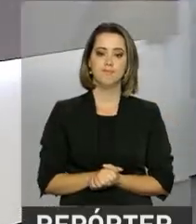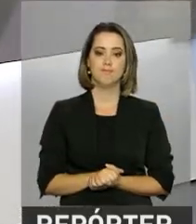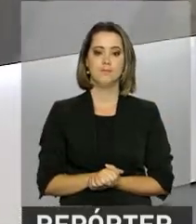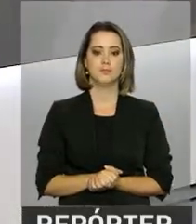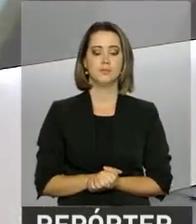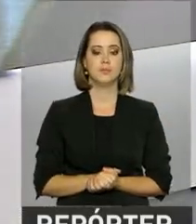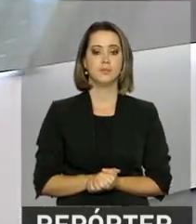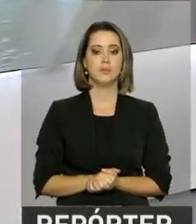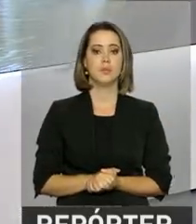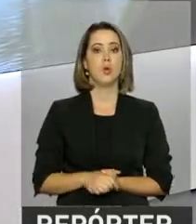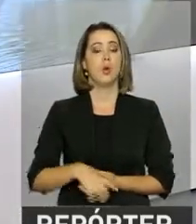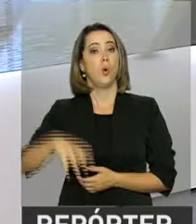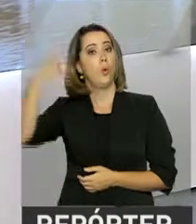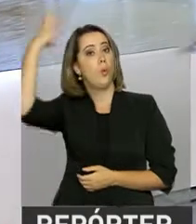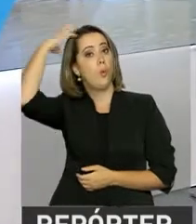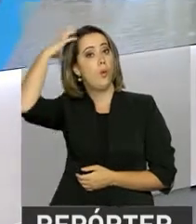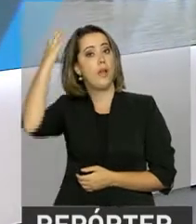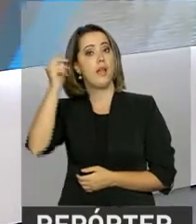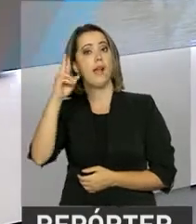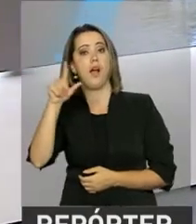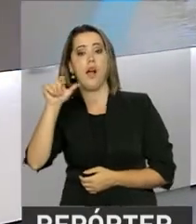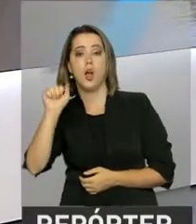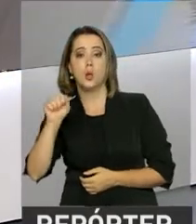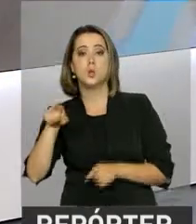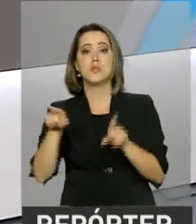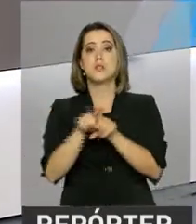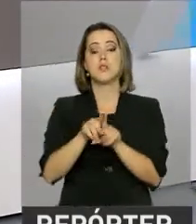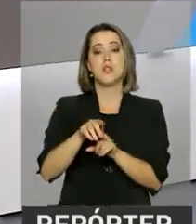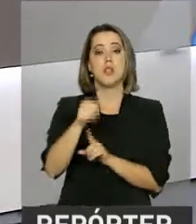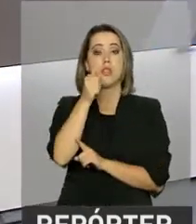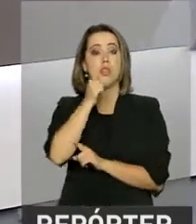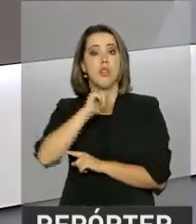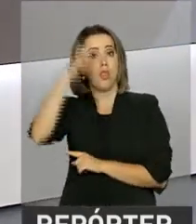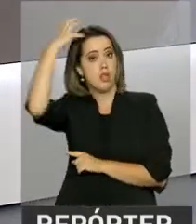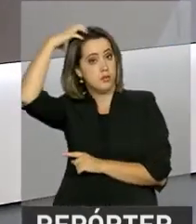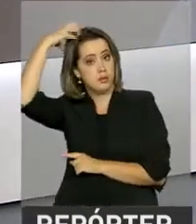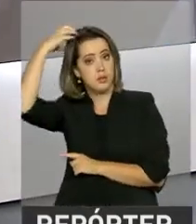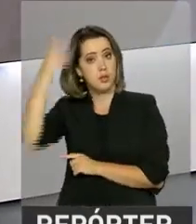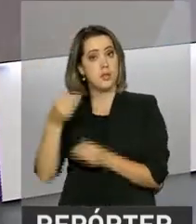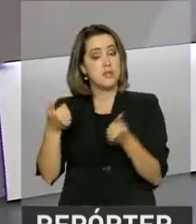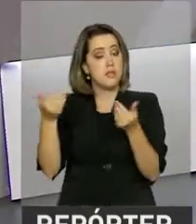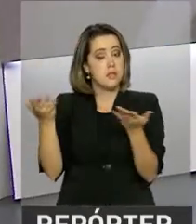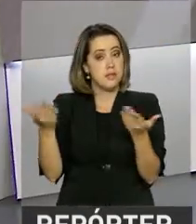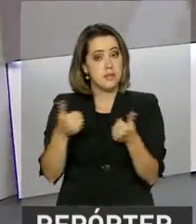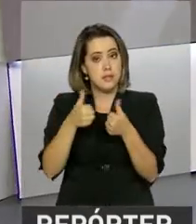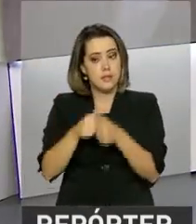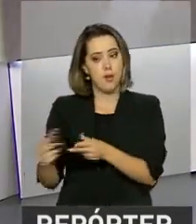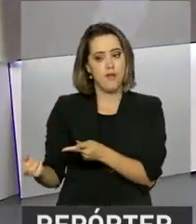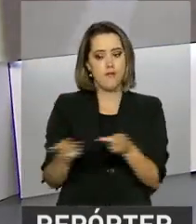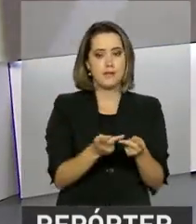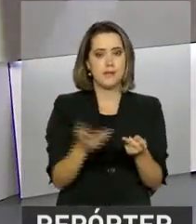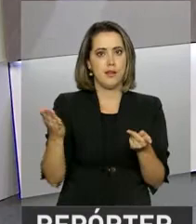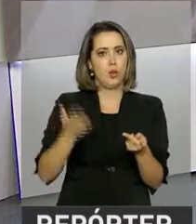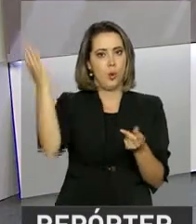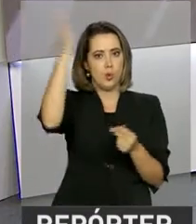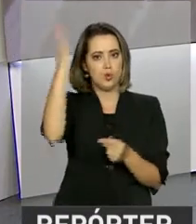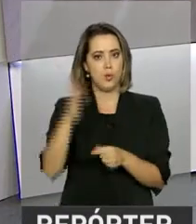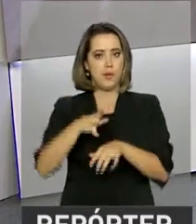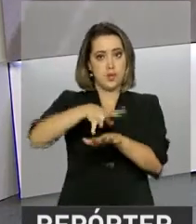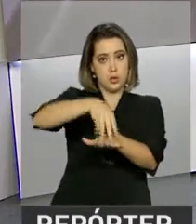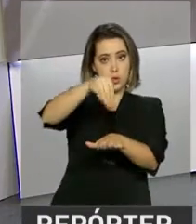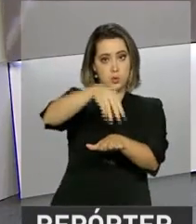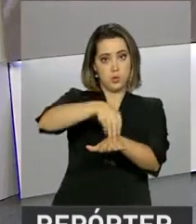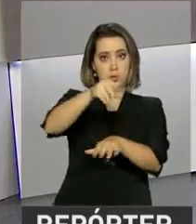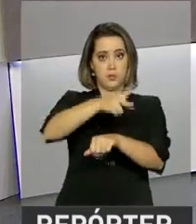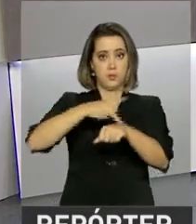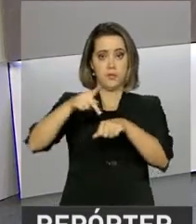O Rei Carlos e a Rainha Sílvia da Suécia estão em visita oficial ao Brasil e se encontram hoje com o presidente Michel Temer. Esse